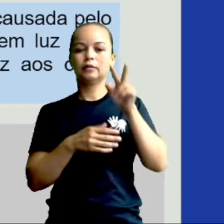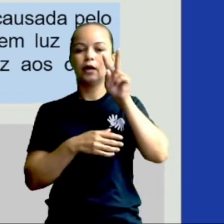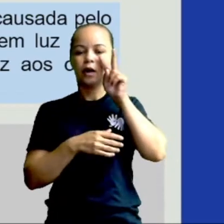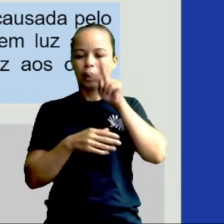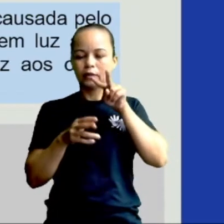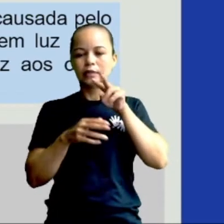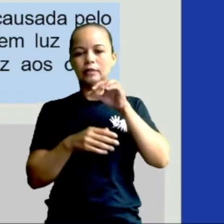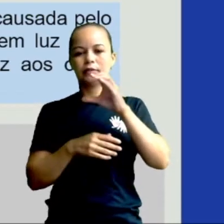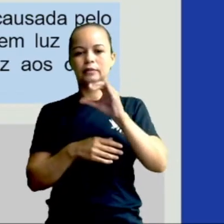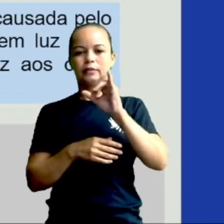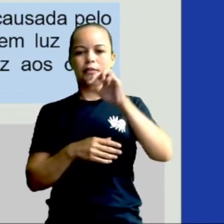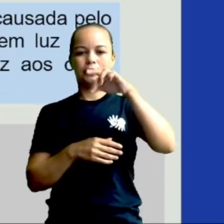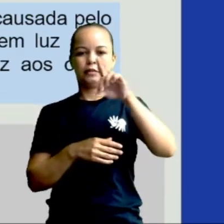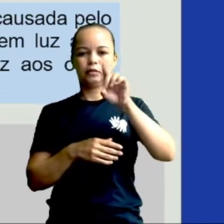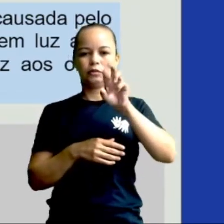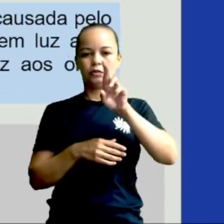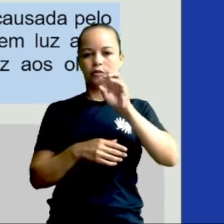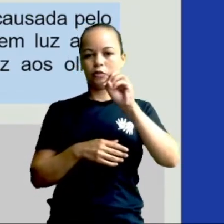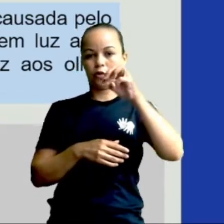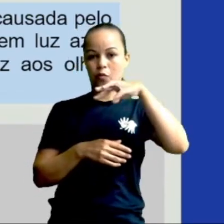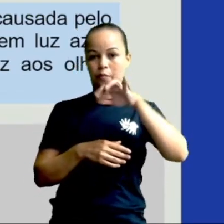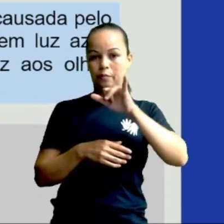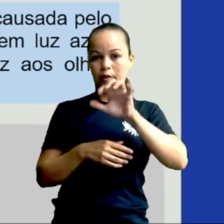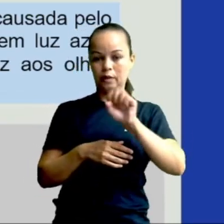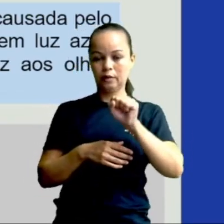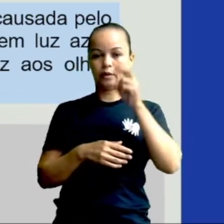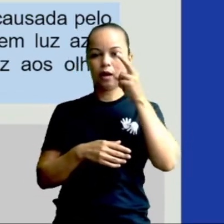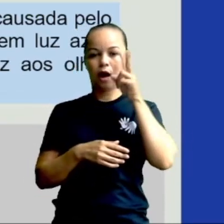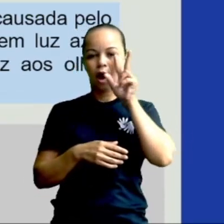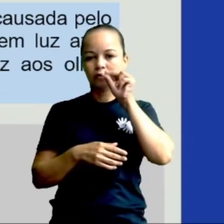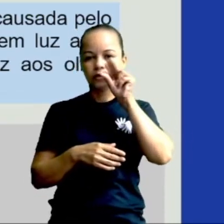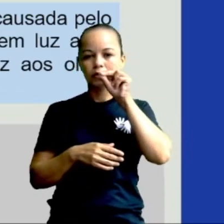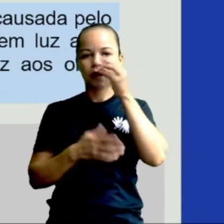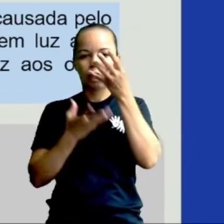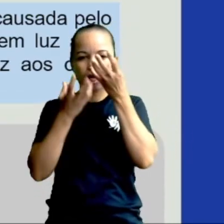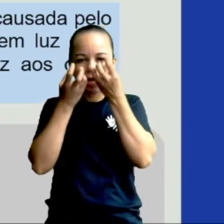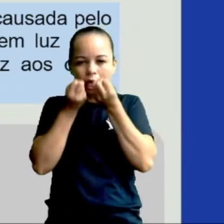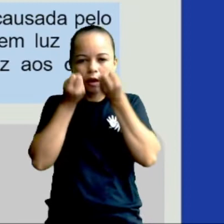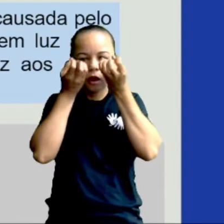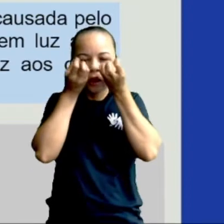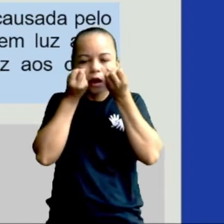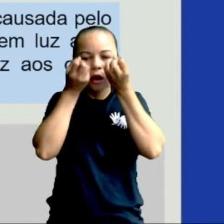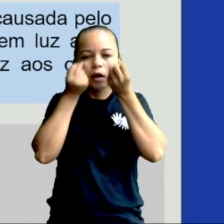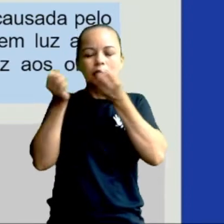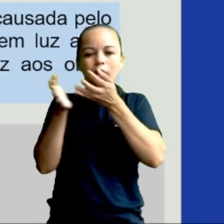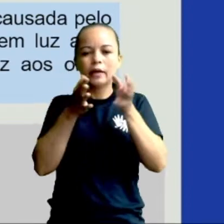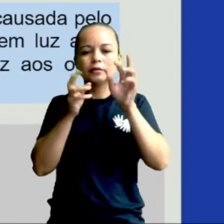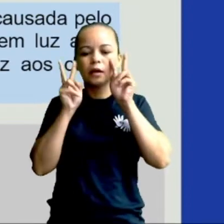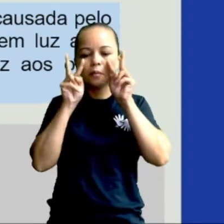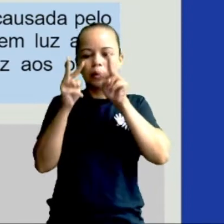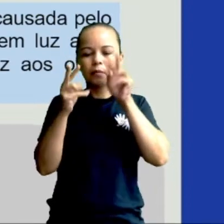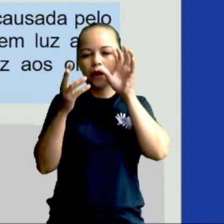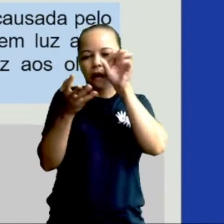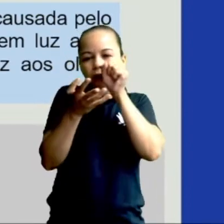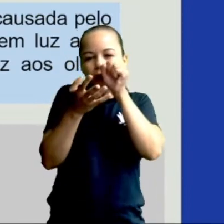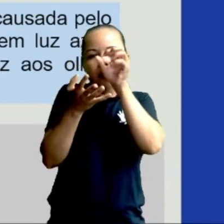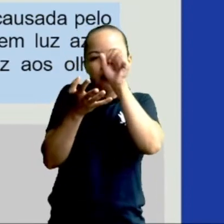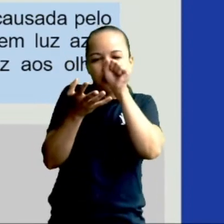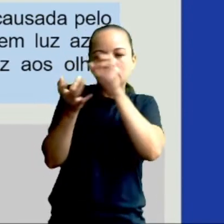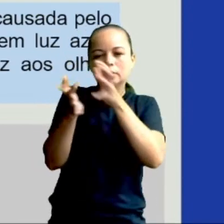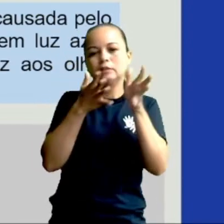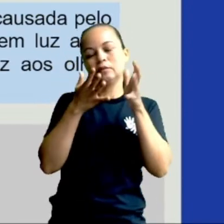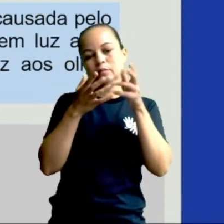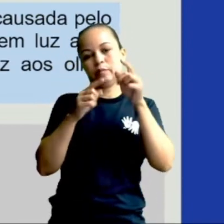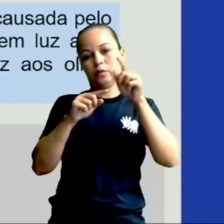cansada. Com a vista fixada nas telas, recebemos a luz emitida pelo aparelho.